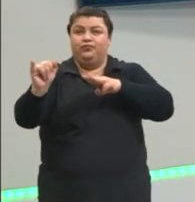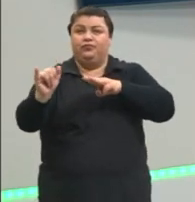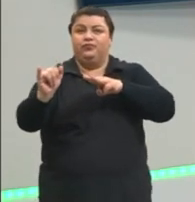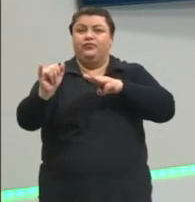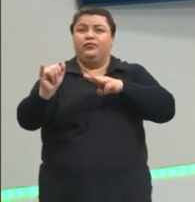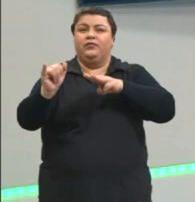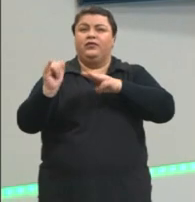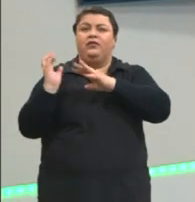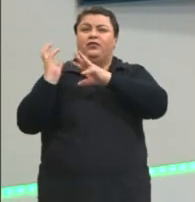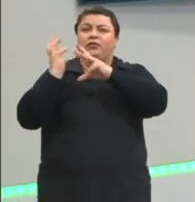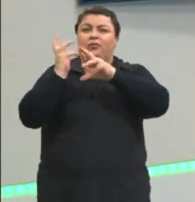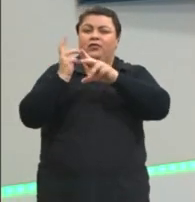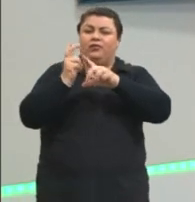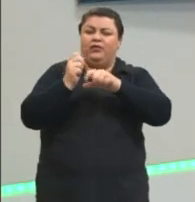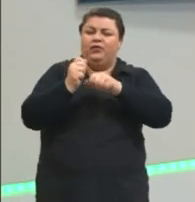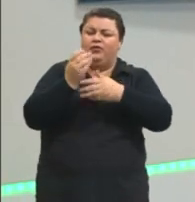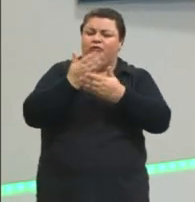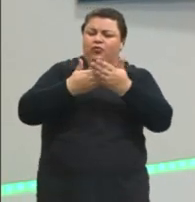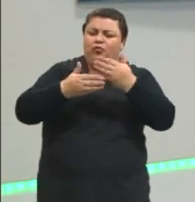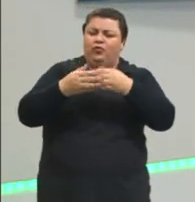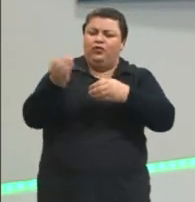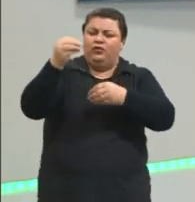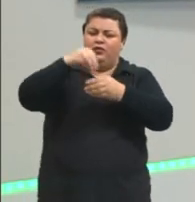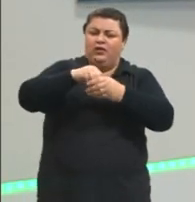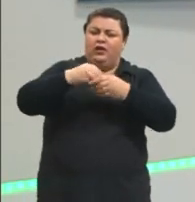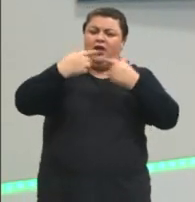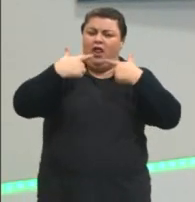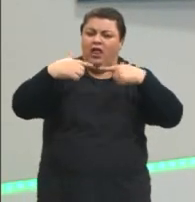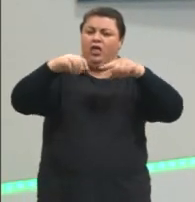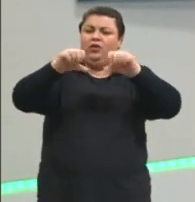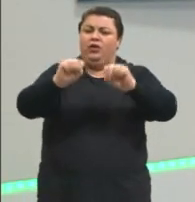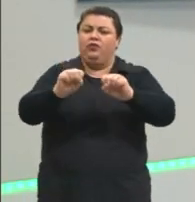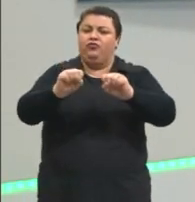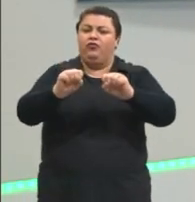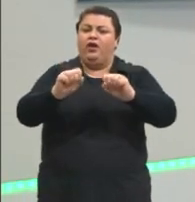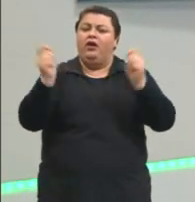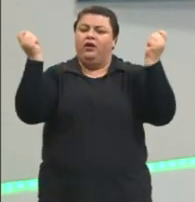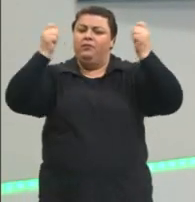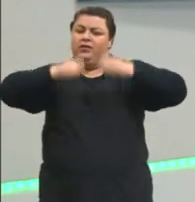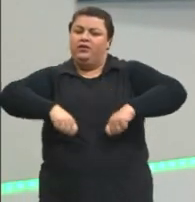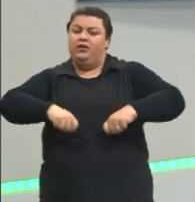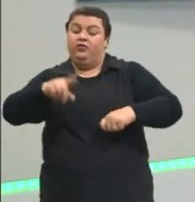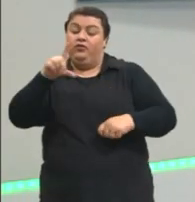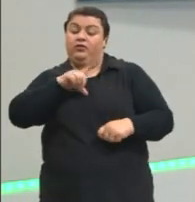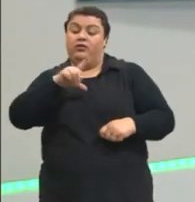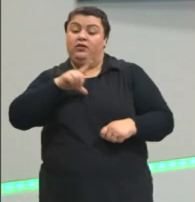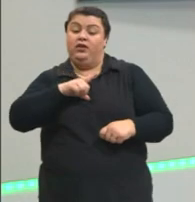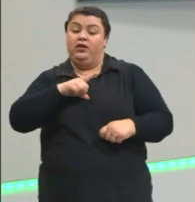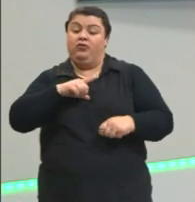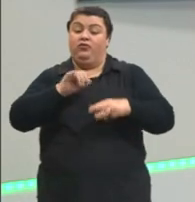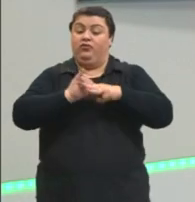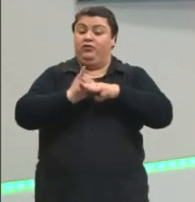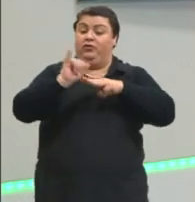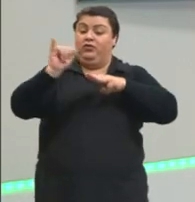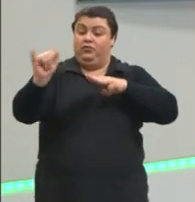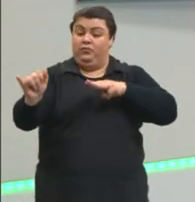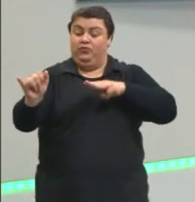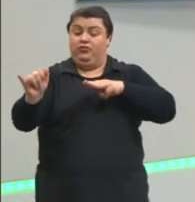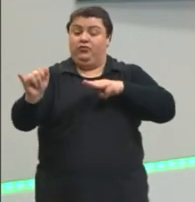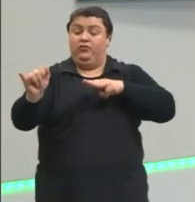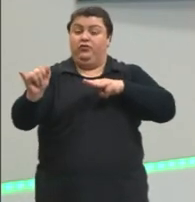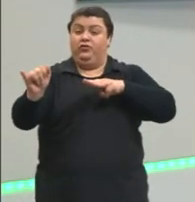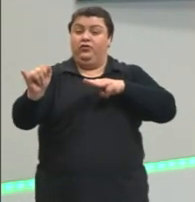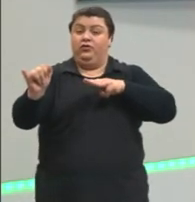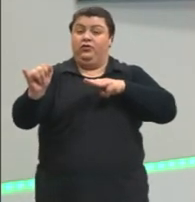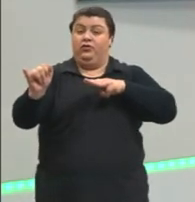para todos aqueles nossos elementos. Linguagem, a capacidade que a gente tem de transmitir enunciados.